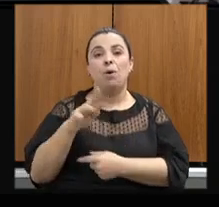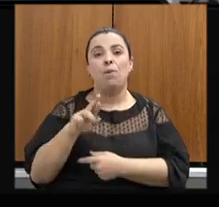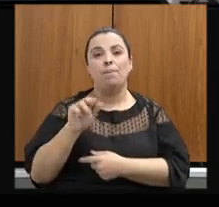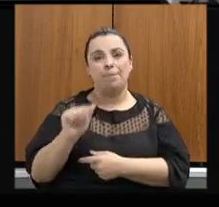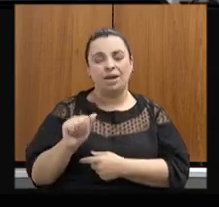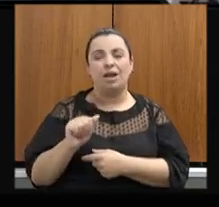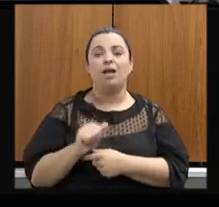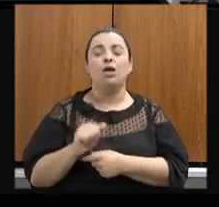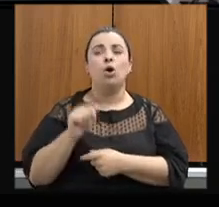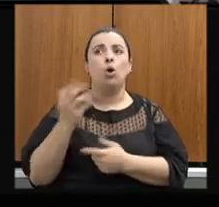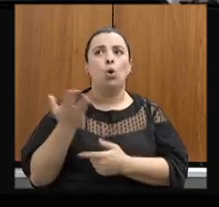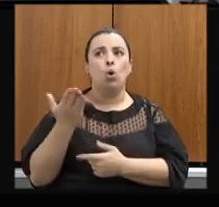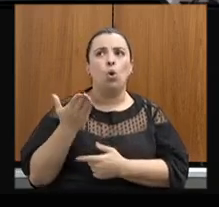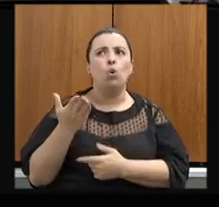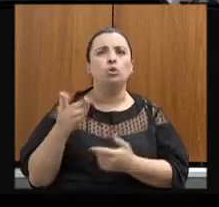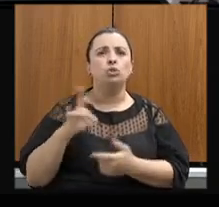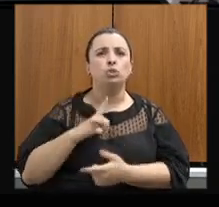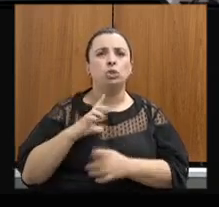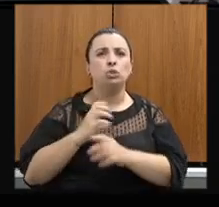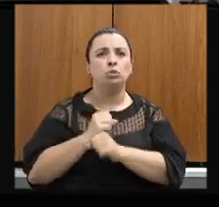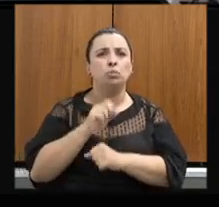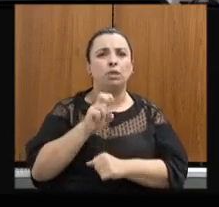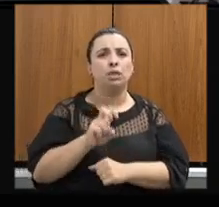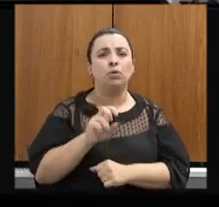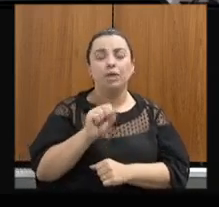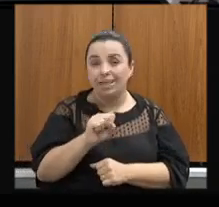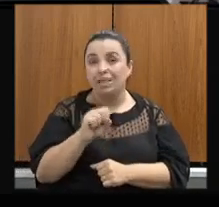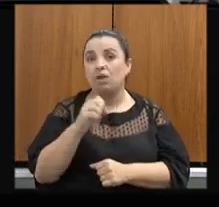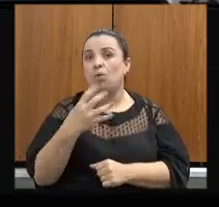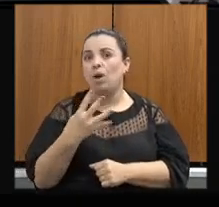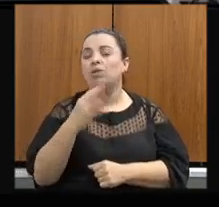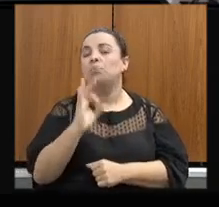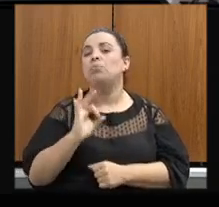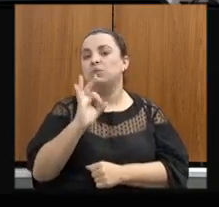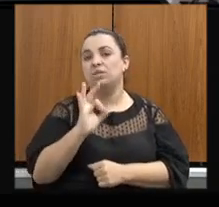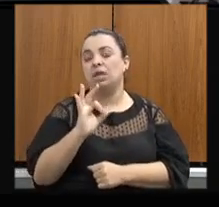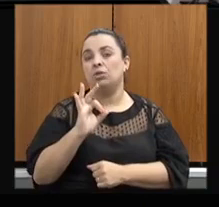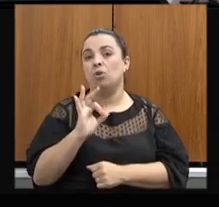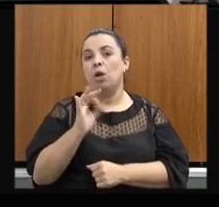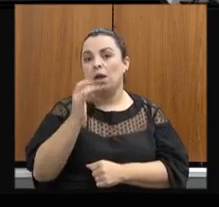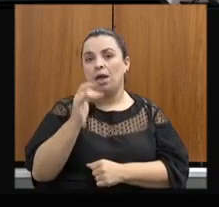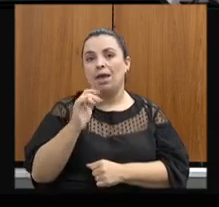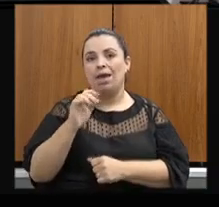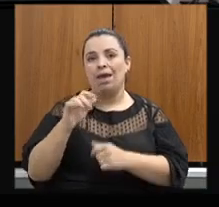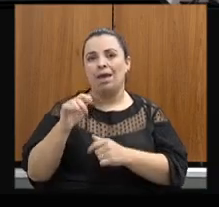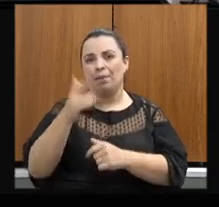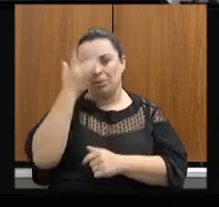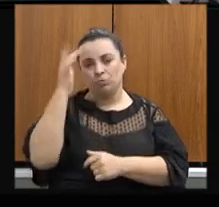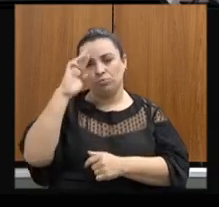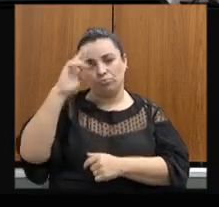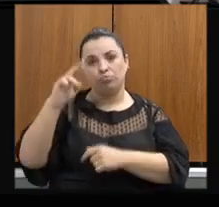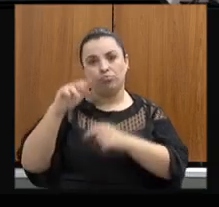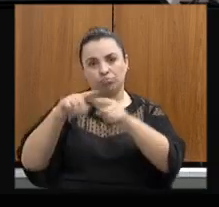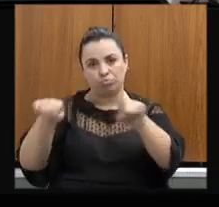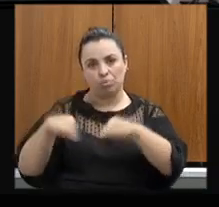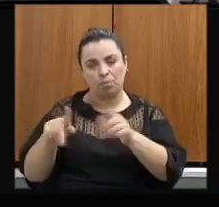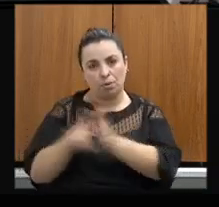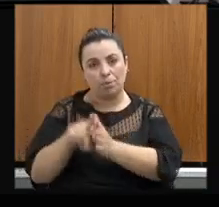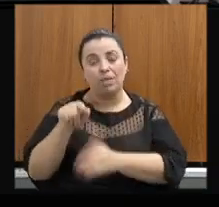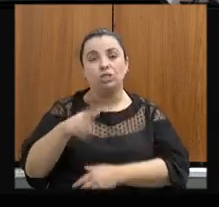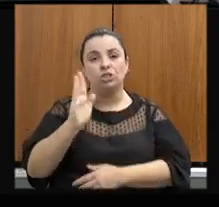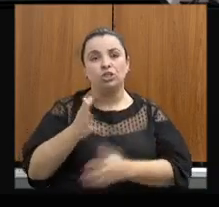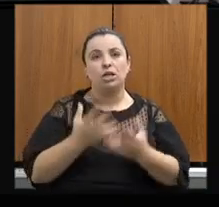de adesão ao Programa de Regularização Ambiental, que significa recuperação de áreas de preservação permanente e